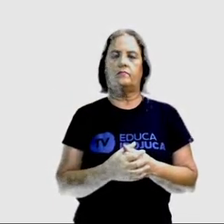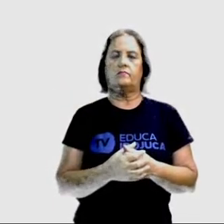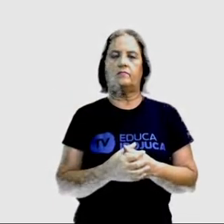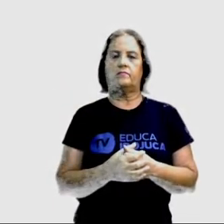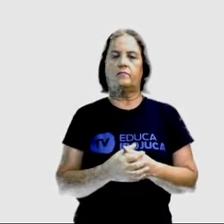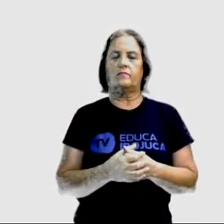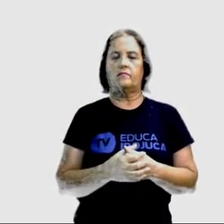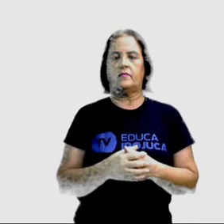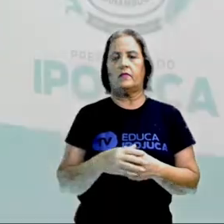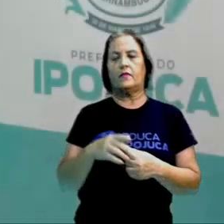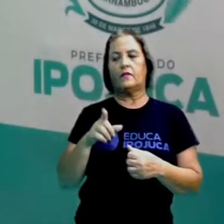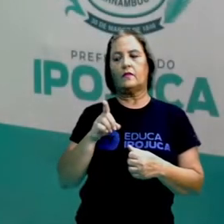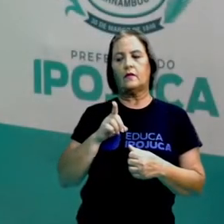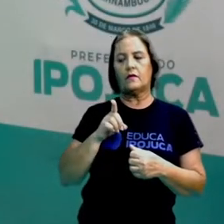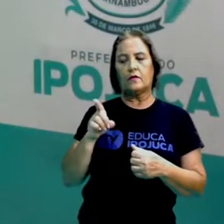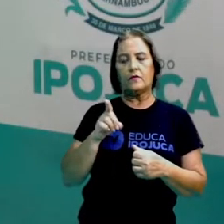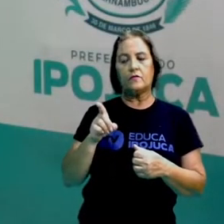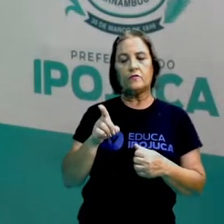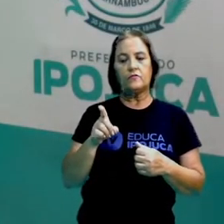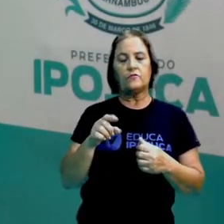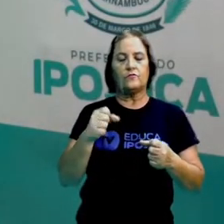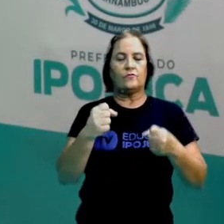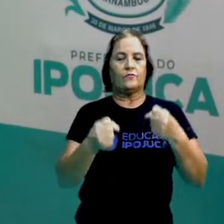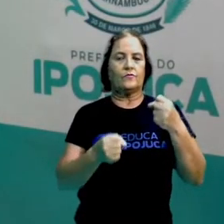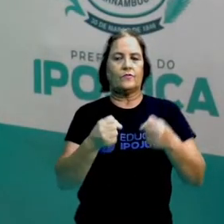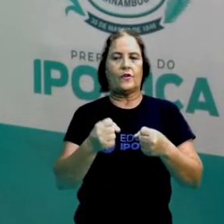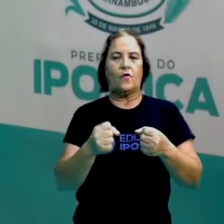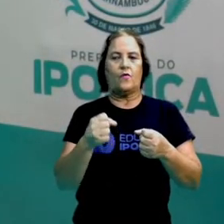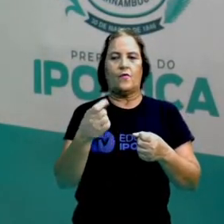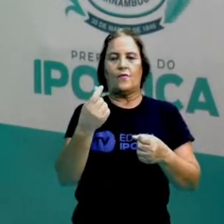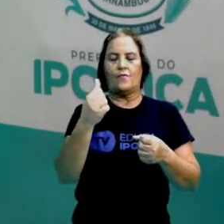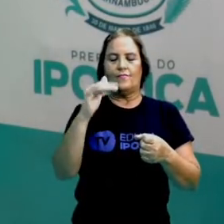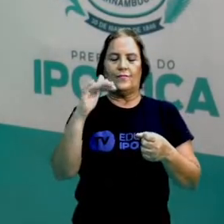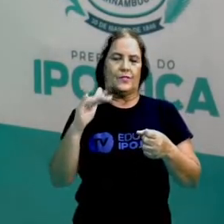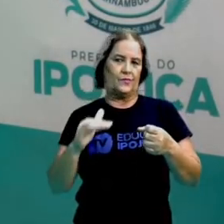Este carro é o mais barato desta loja.